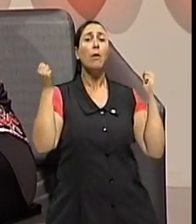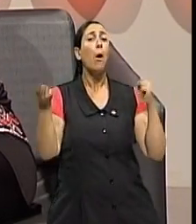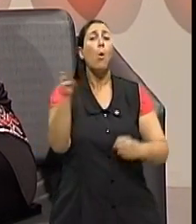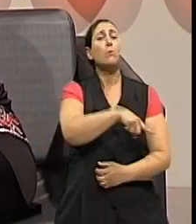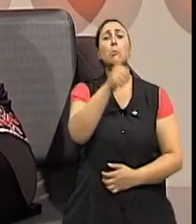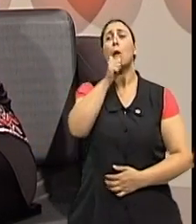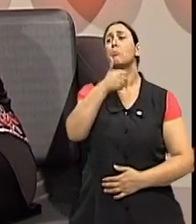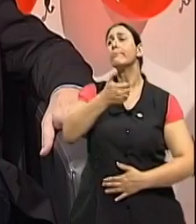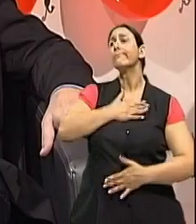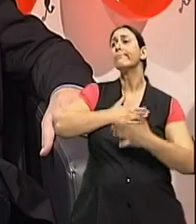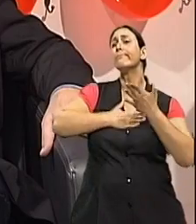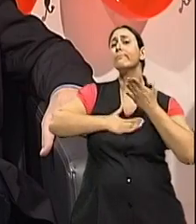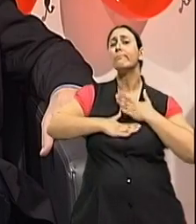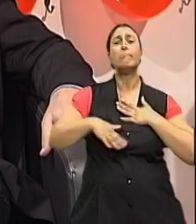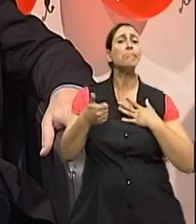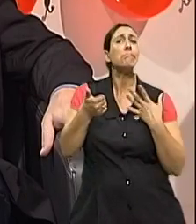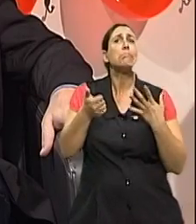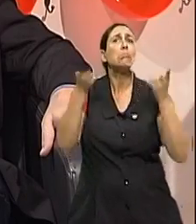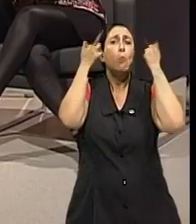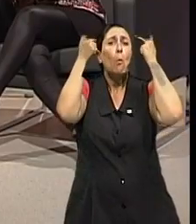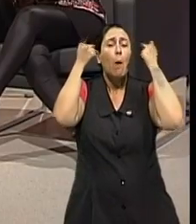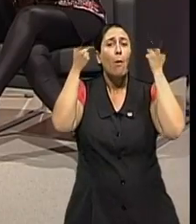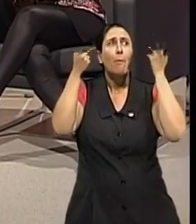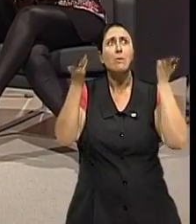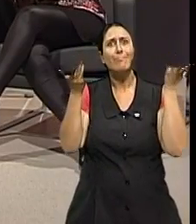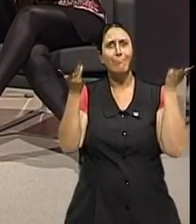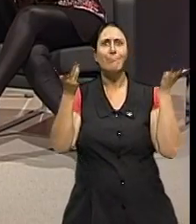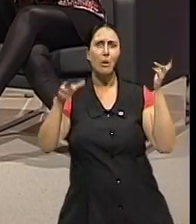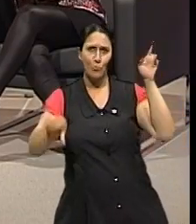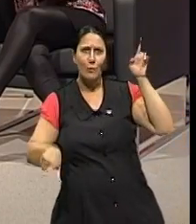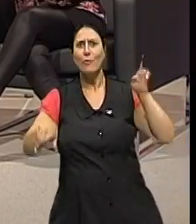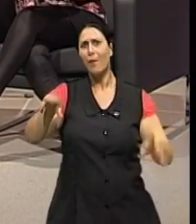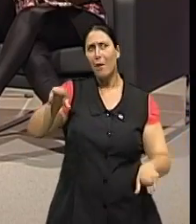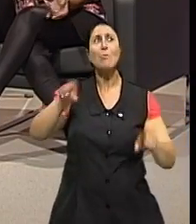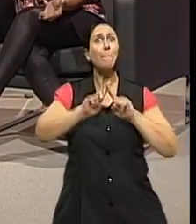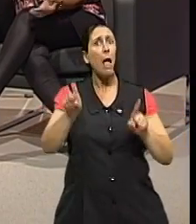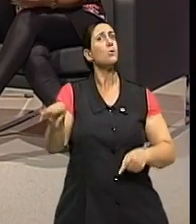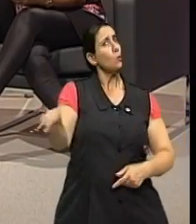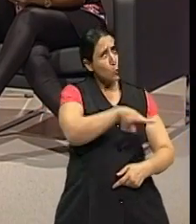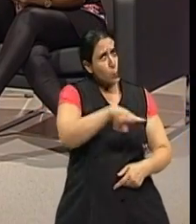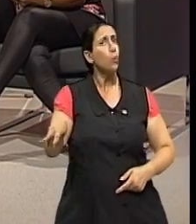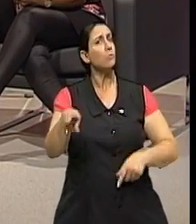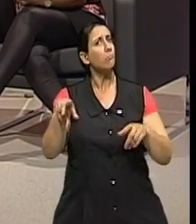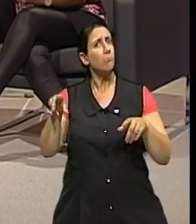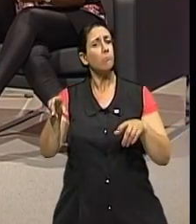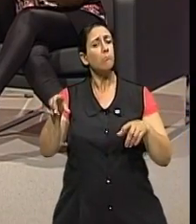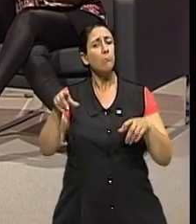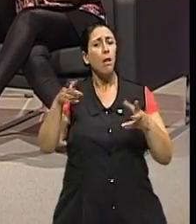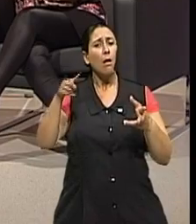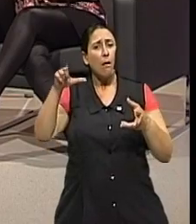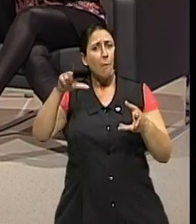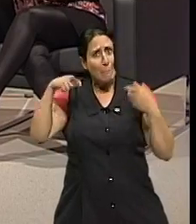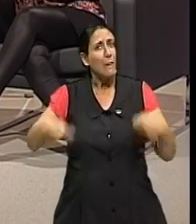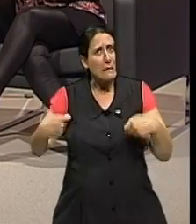ajuda, doutor. O que é depressão e que é tristeza também, né? É outra questão fundamental da gente tocar. Quer dizer,